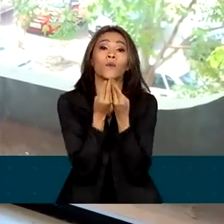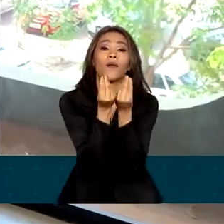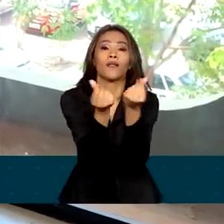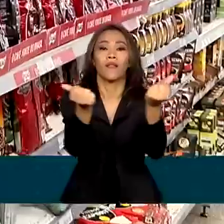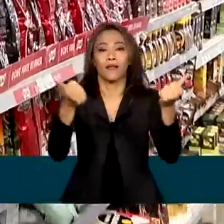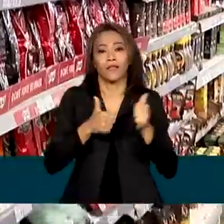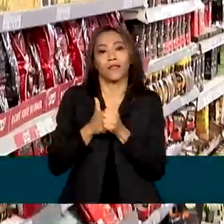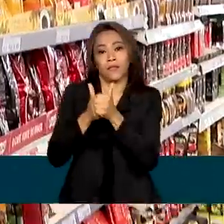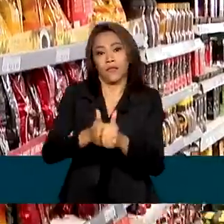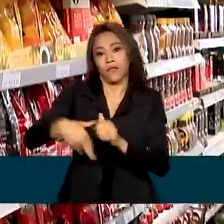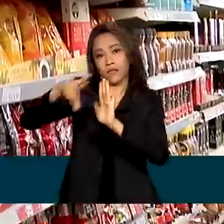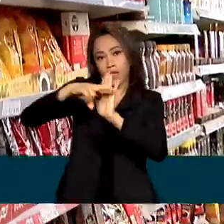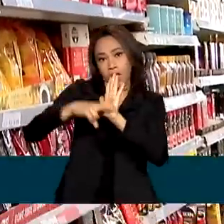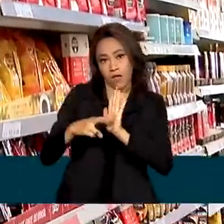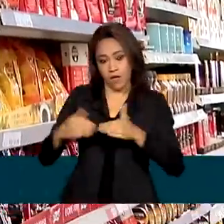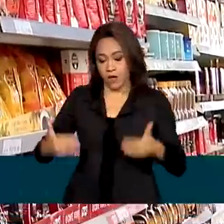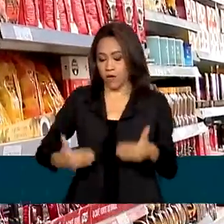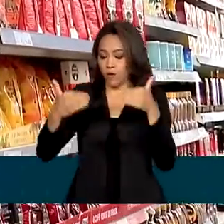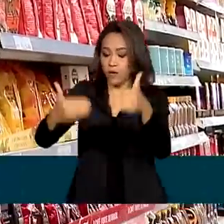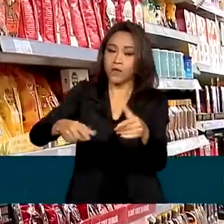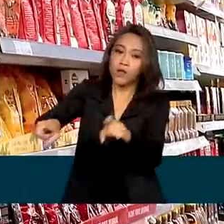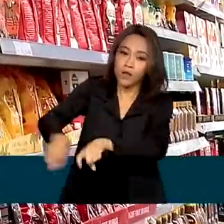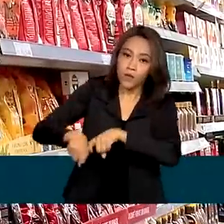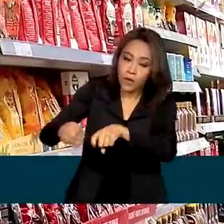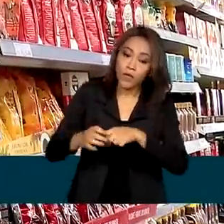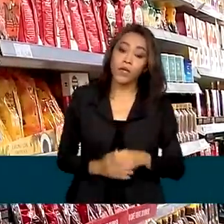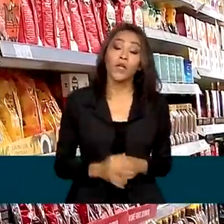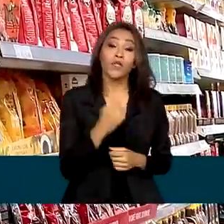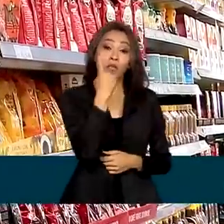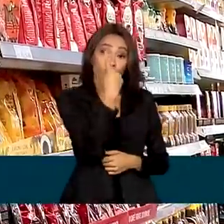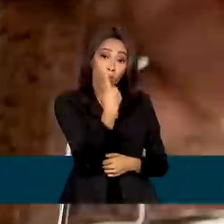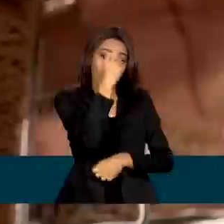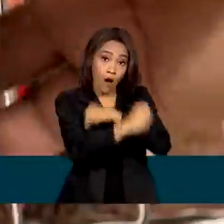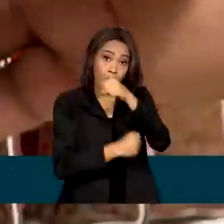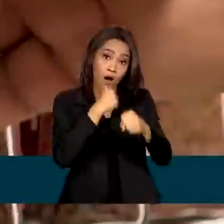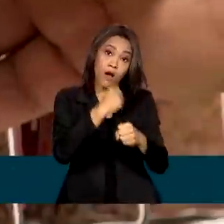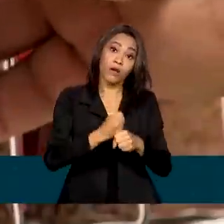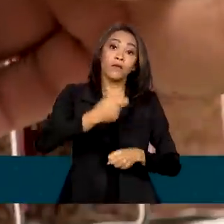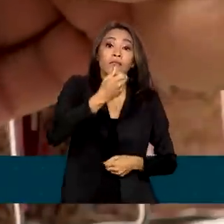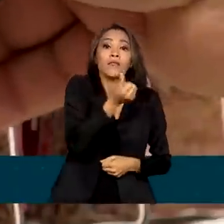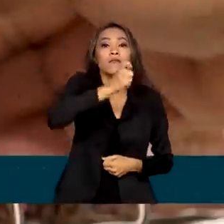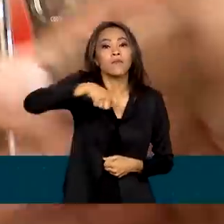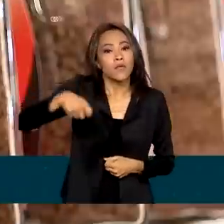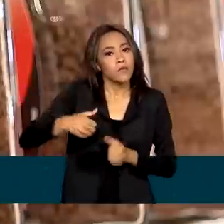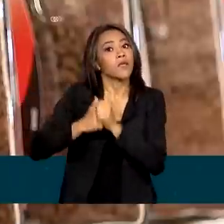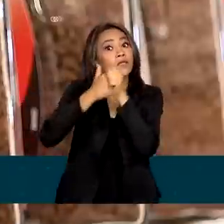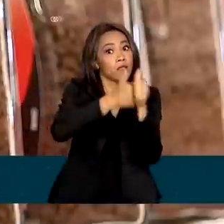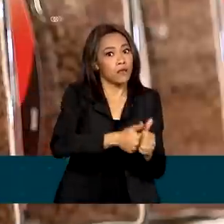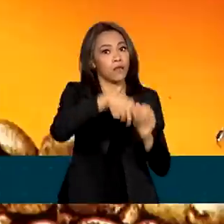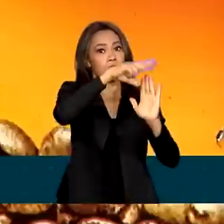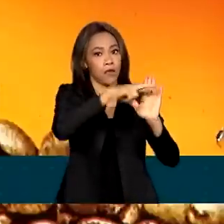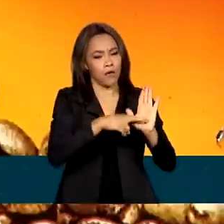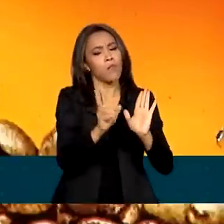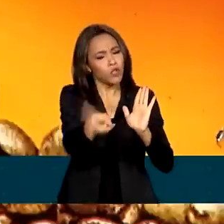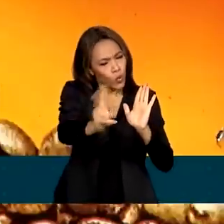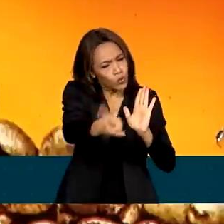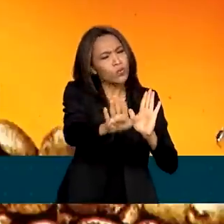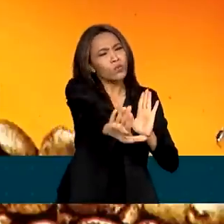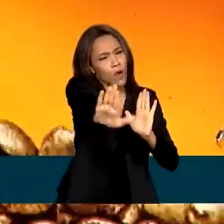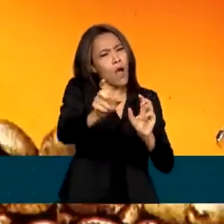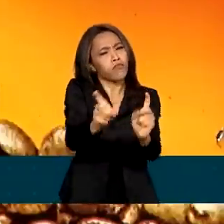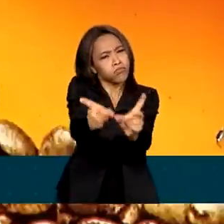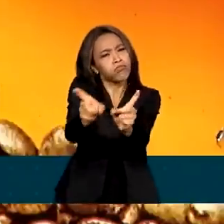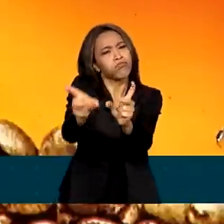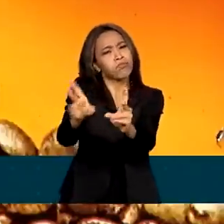Agricultura. As indústrias têm um ano e meio para adequar as embalagens. As antigas podem continuar nos mercados até o